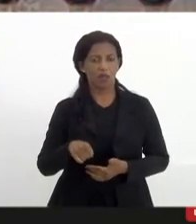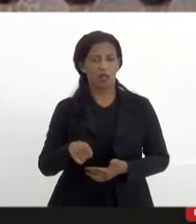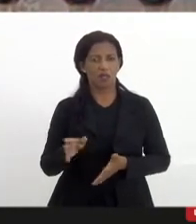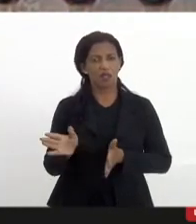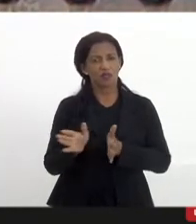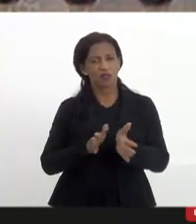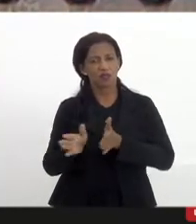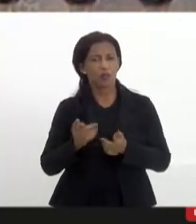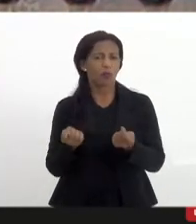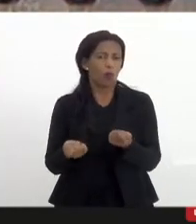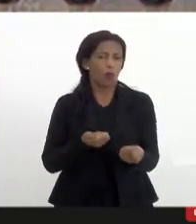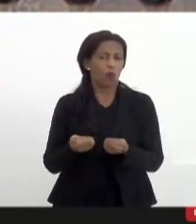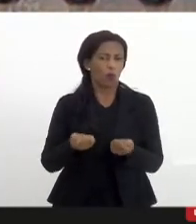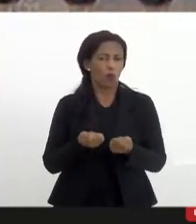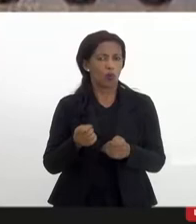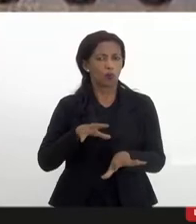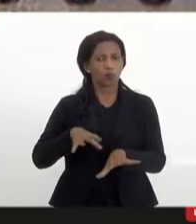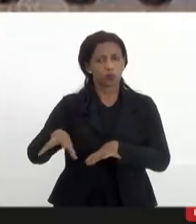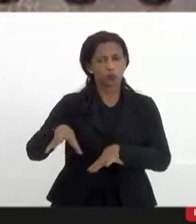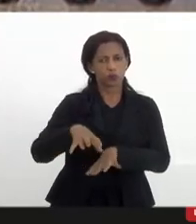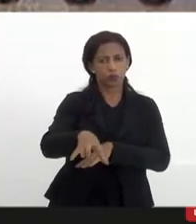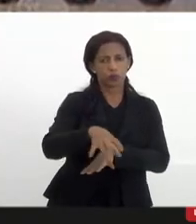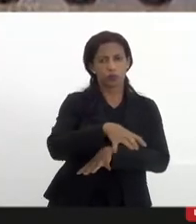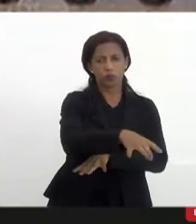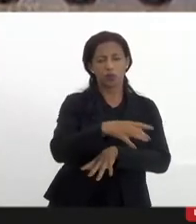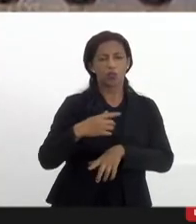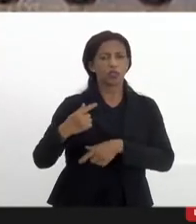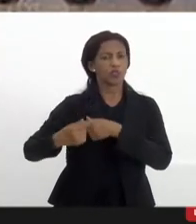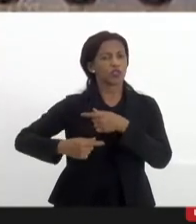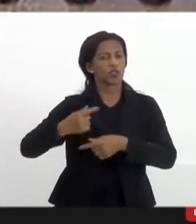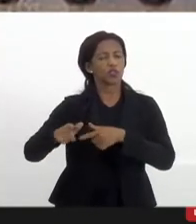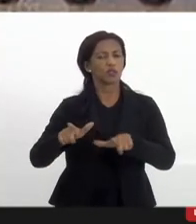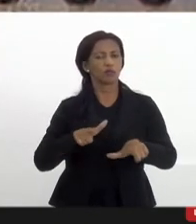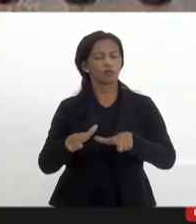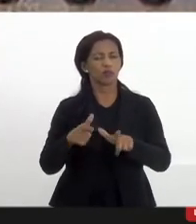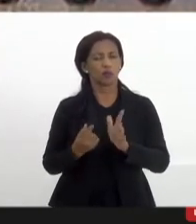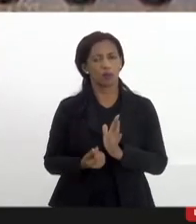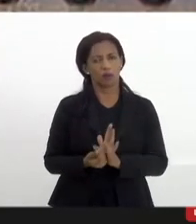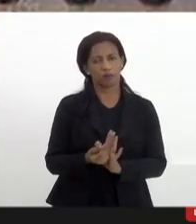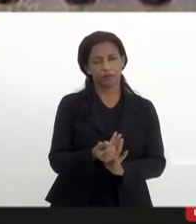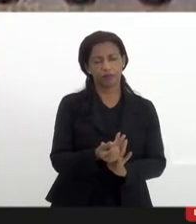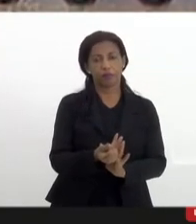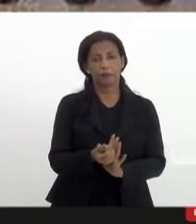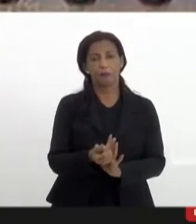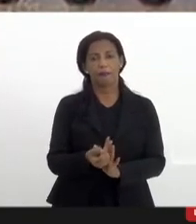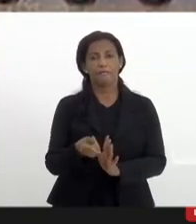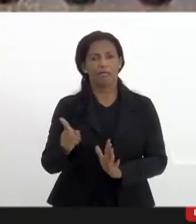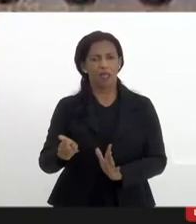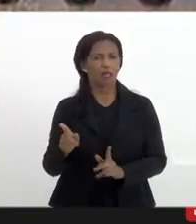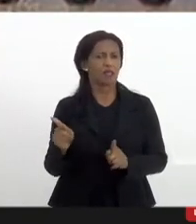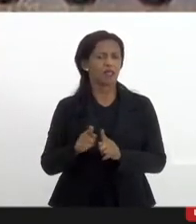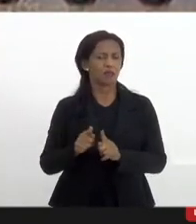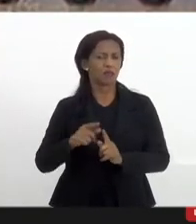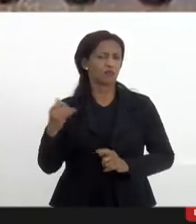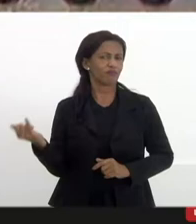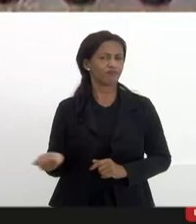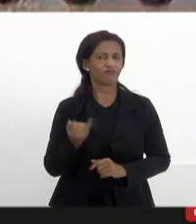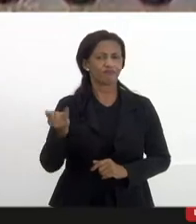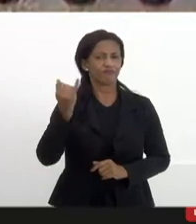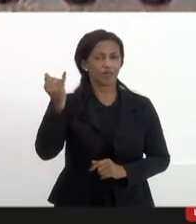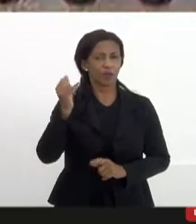viabilidade econômica dos territórios de geração de trabalho e renda ele é um trabalho de extrema utilidade